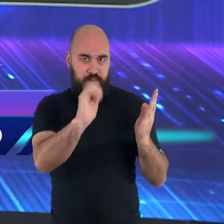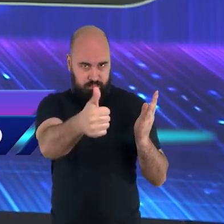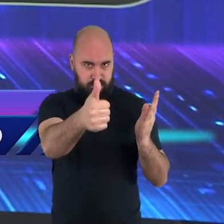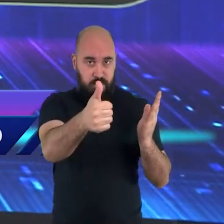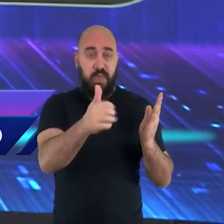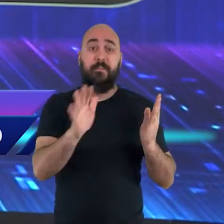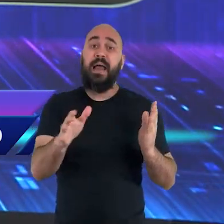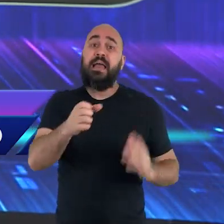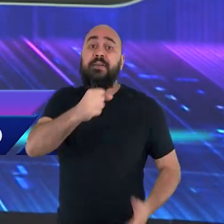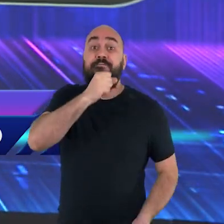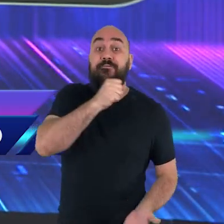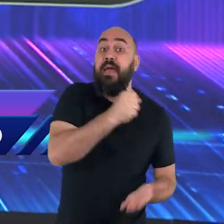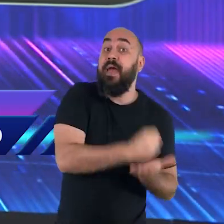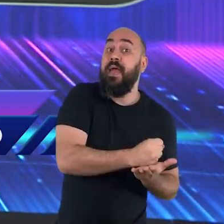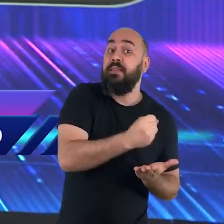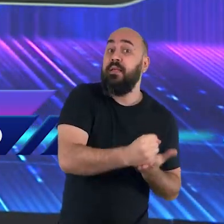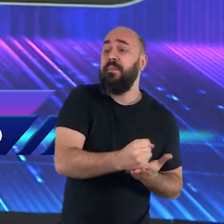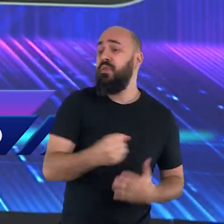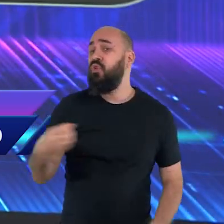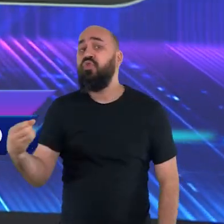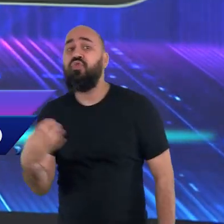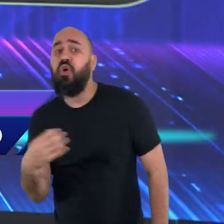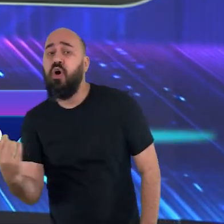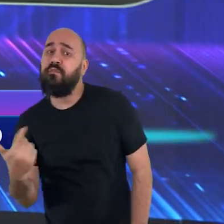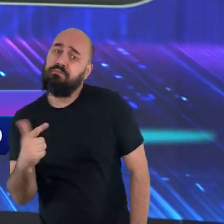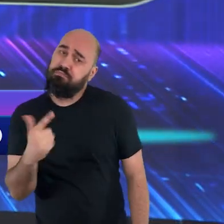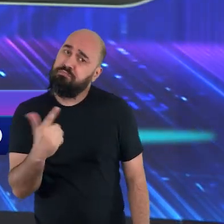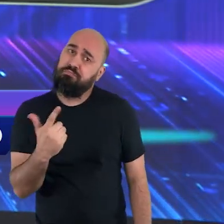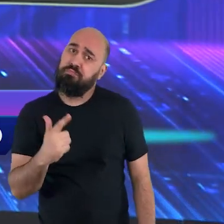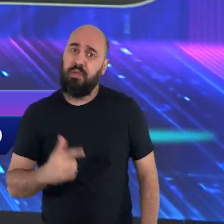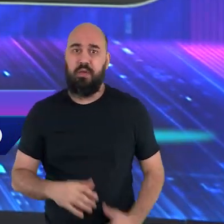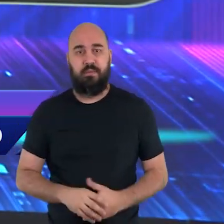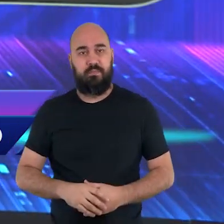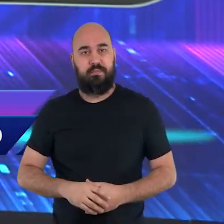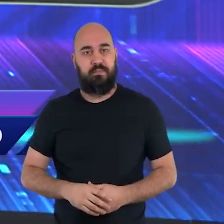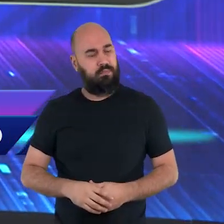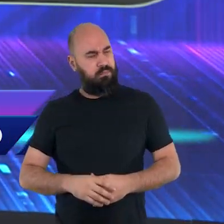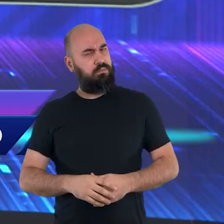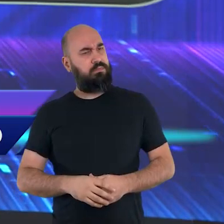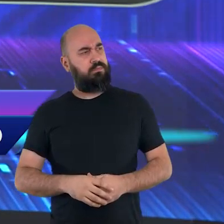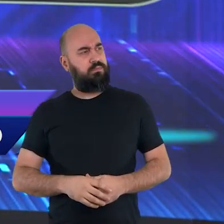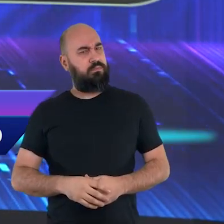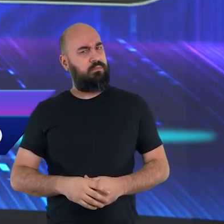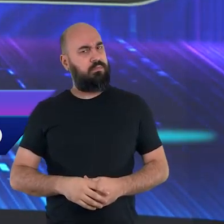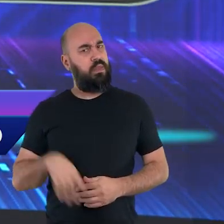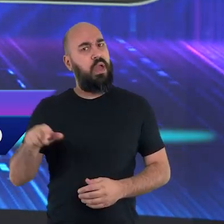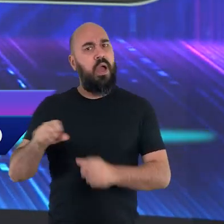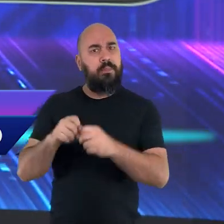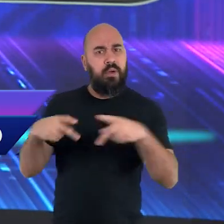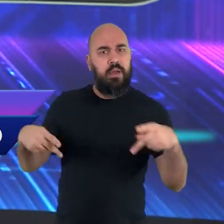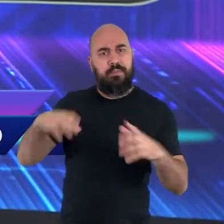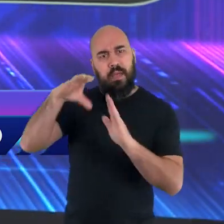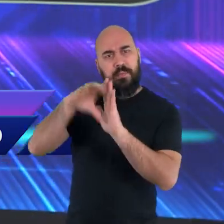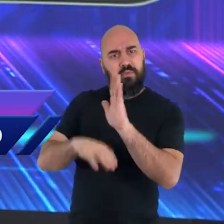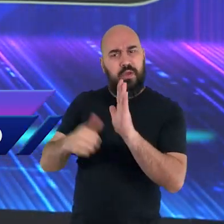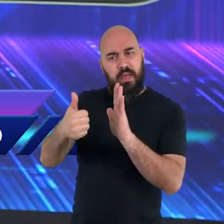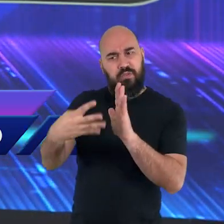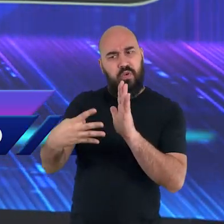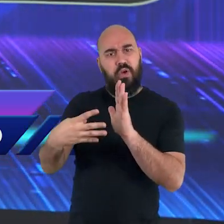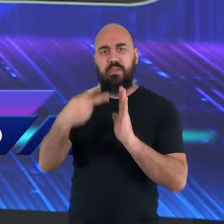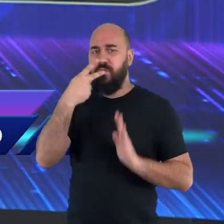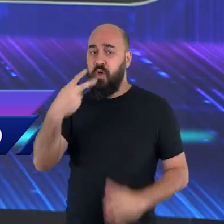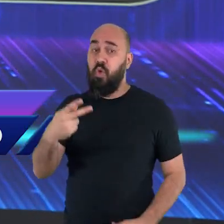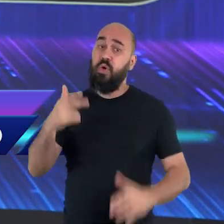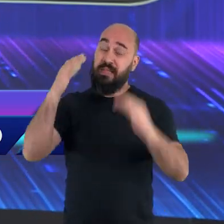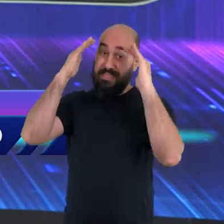do Antigo Testamento. No novo já não está mais. Lendo Apocalipse capítulo 14, versículo 7. Quando o anjo está dizendo,